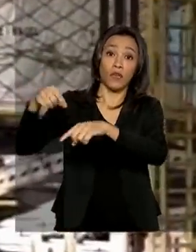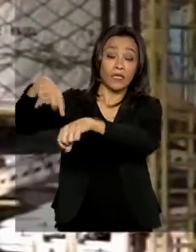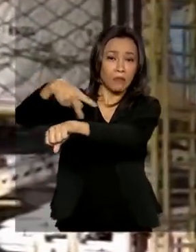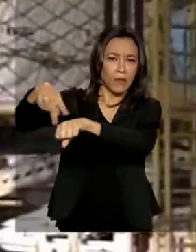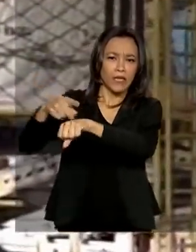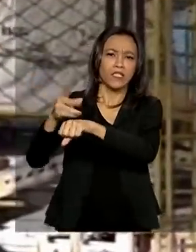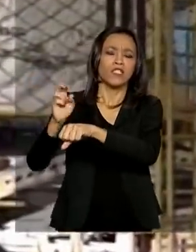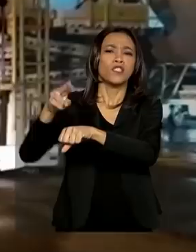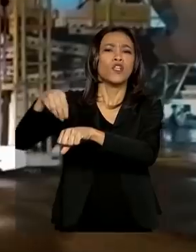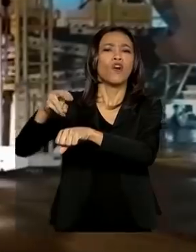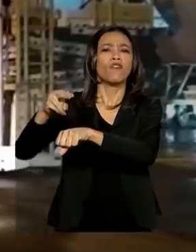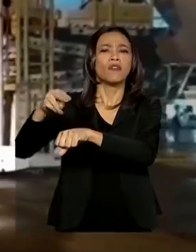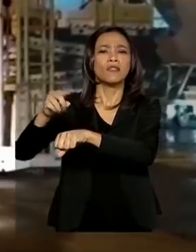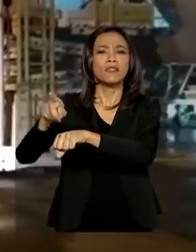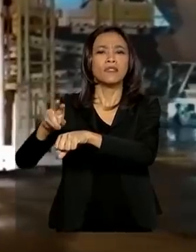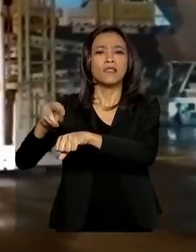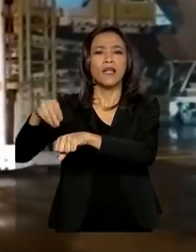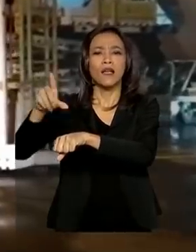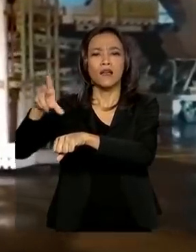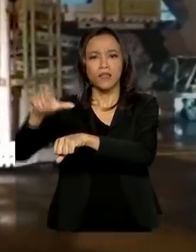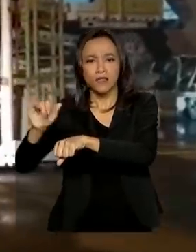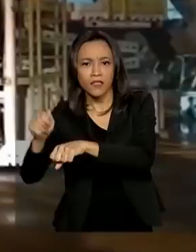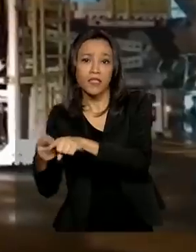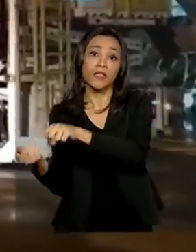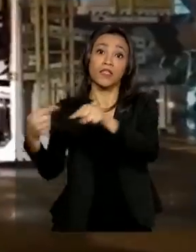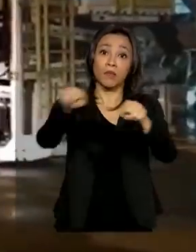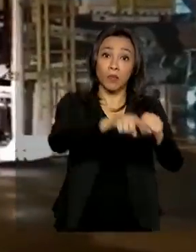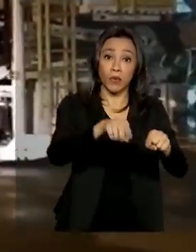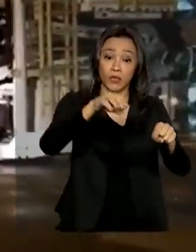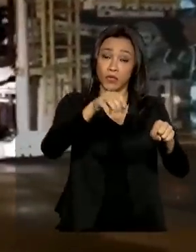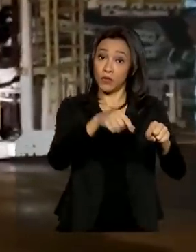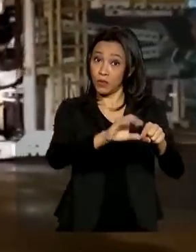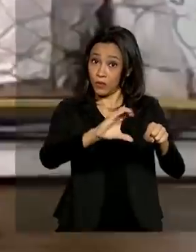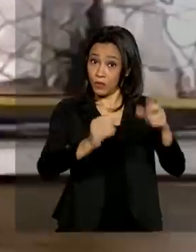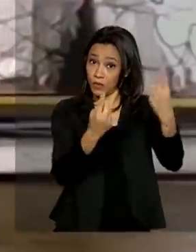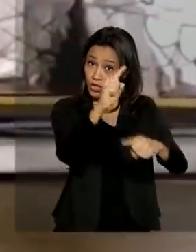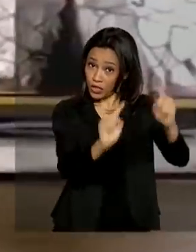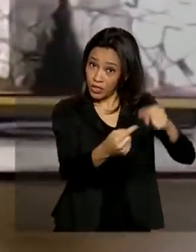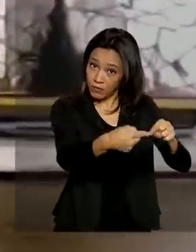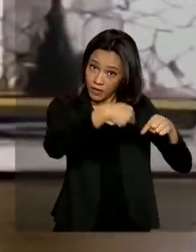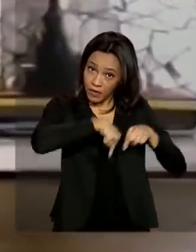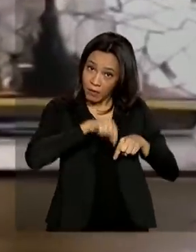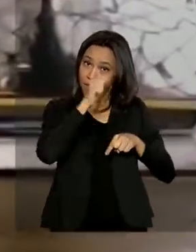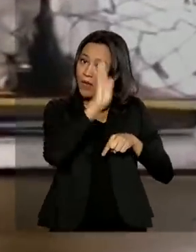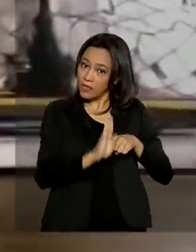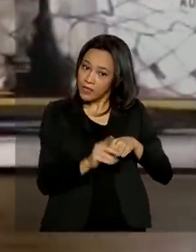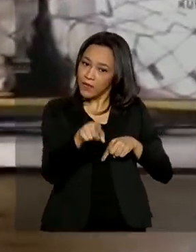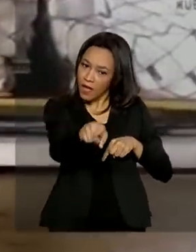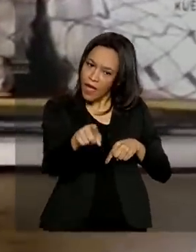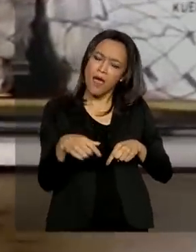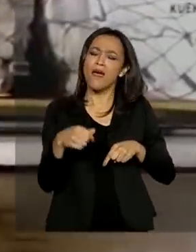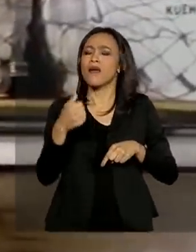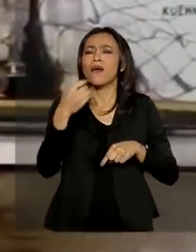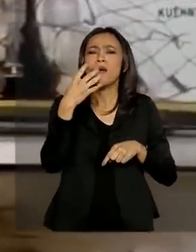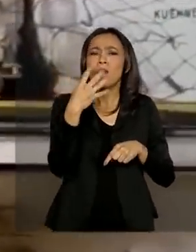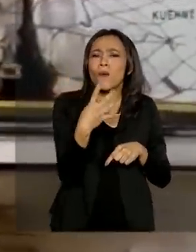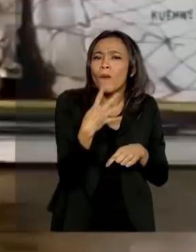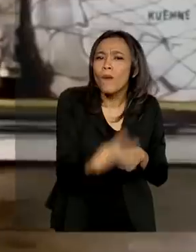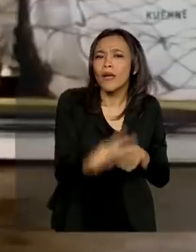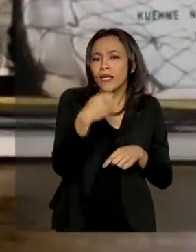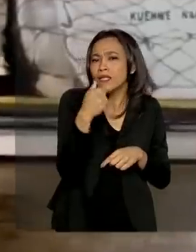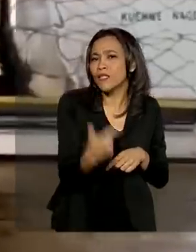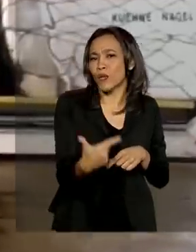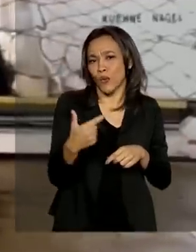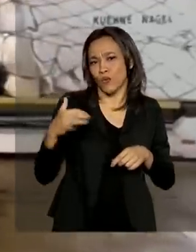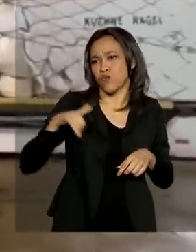Chile. No total, o governo federal comprou 240 milhões de máscaras. E esse é o primeiro dos 42 voos contratados